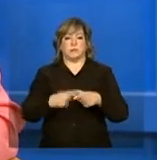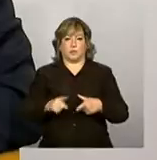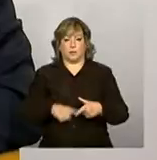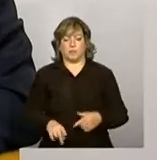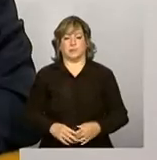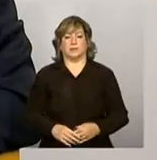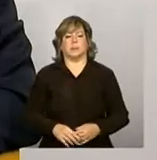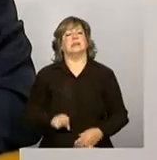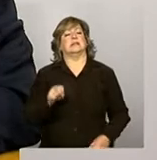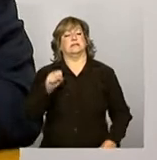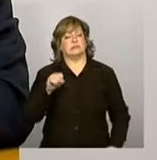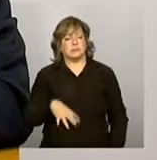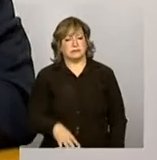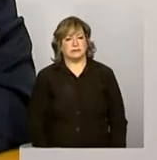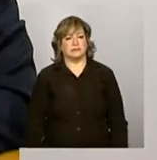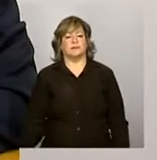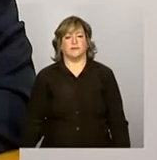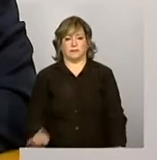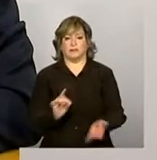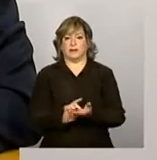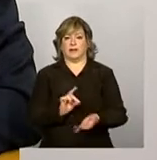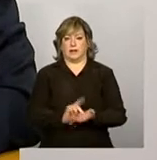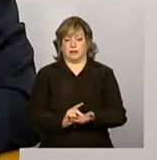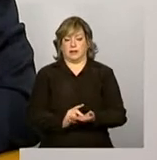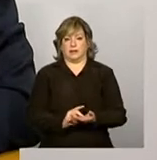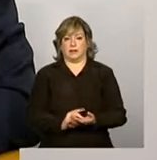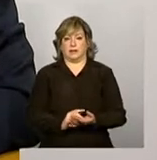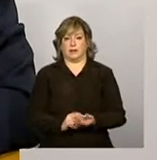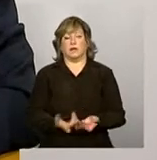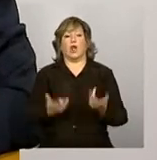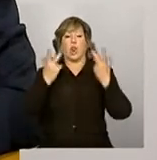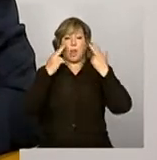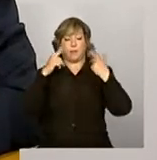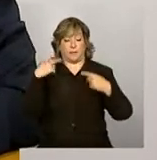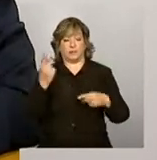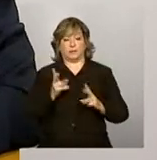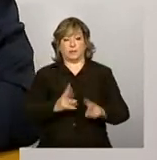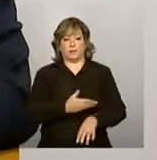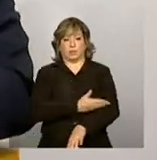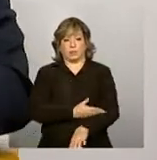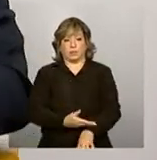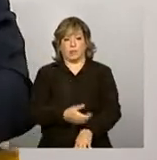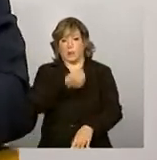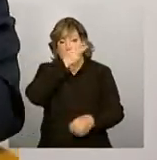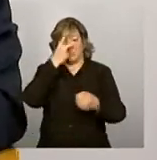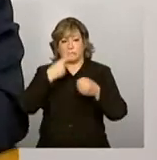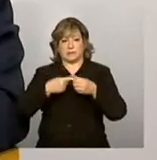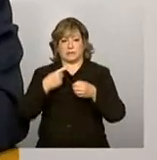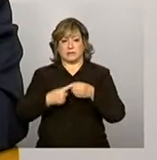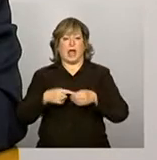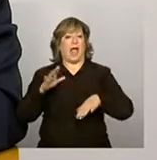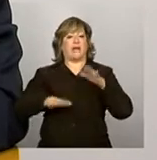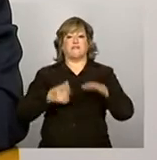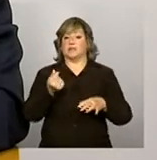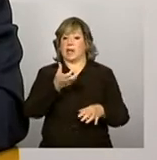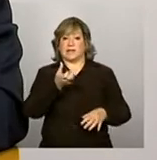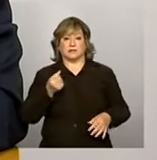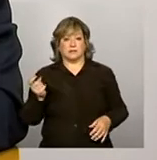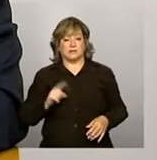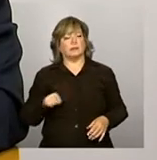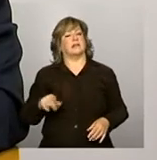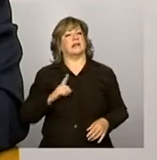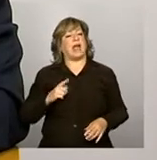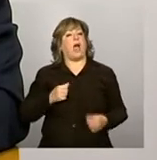Sim, é verdade. Normalmente, o município não recebe repasse, bom, tem algumas razões. Ou ele não